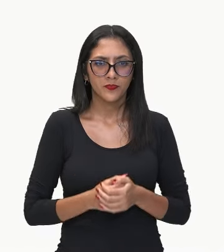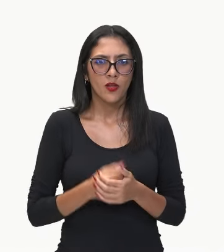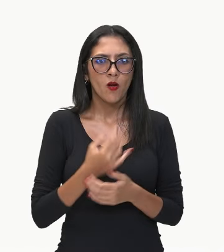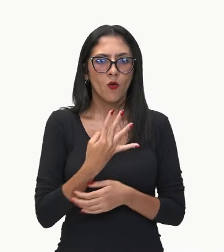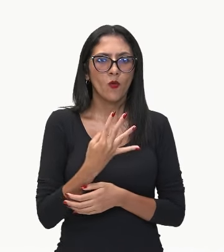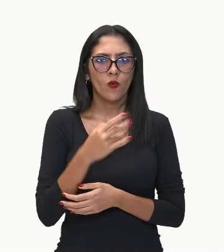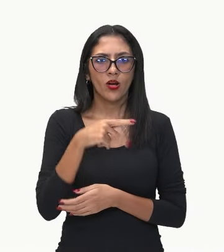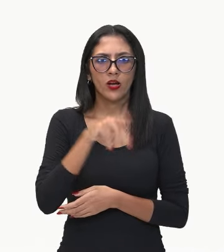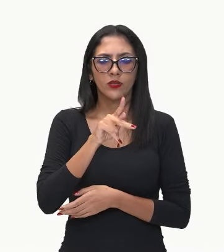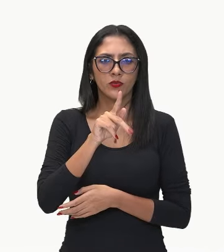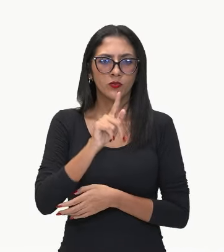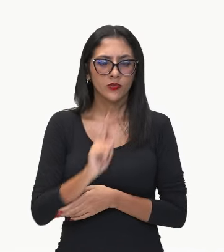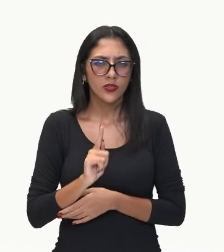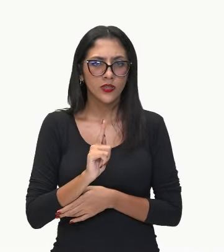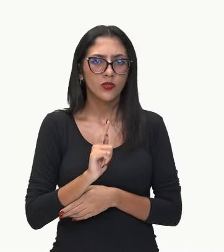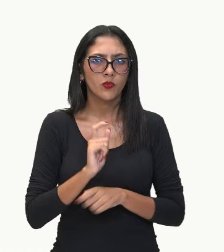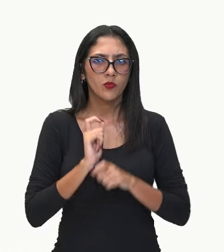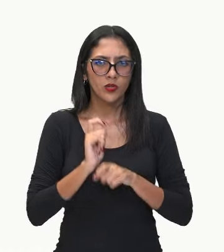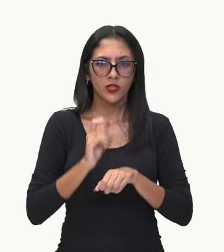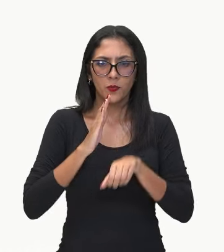de batata.